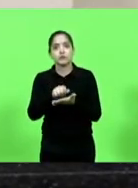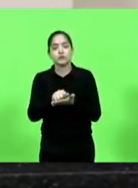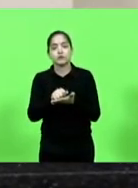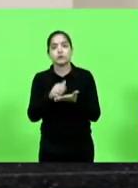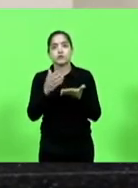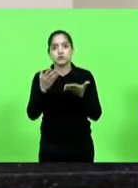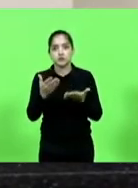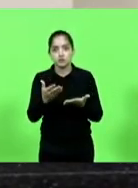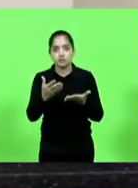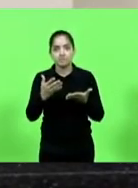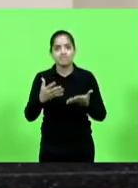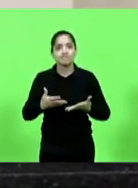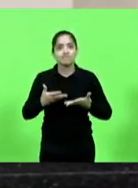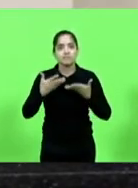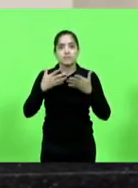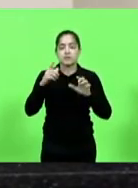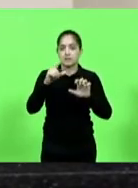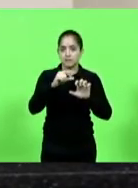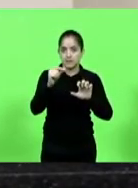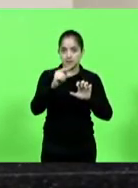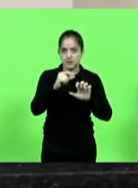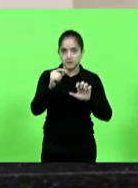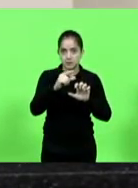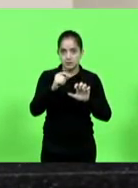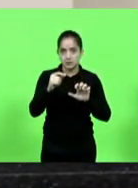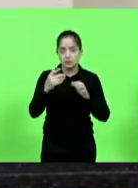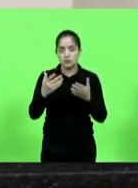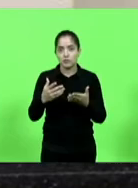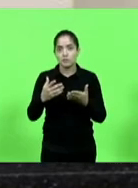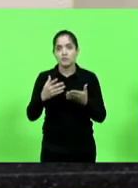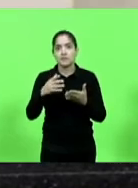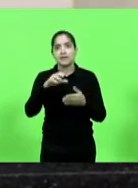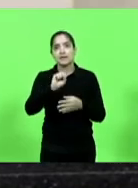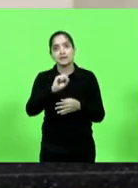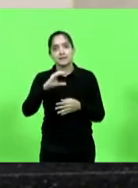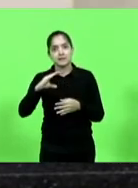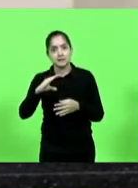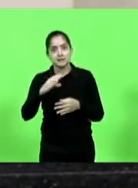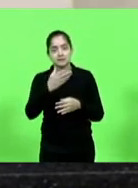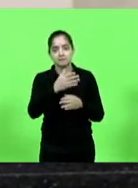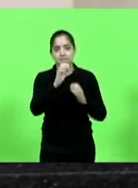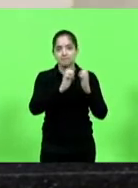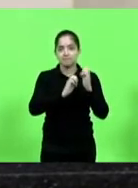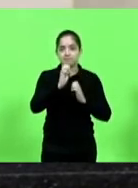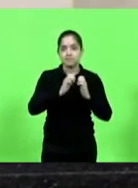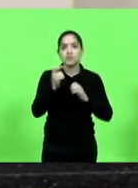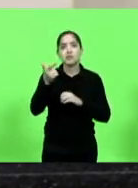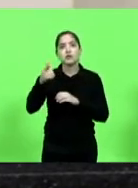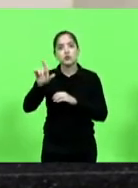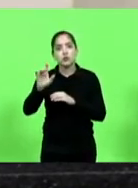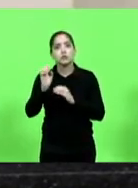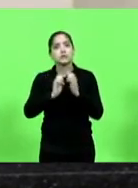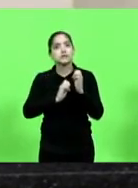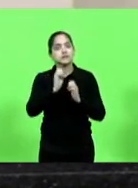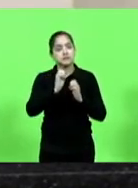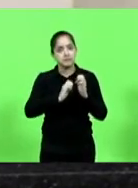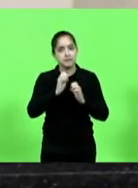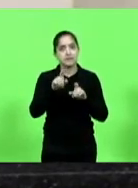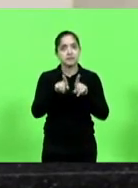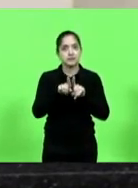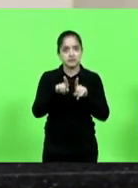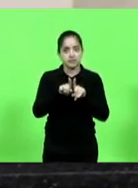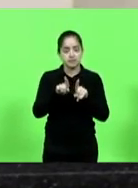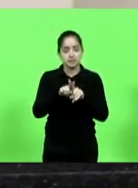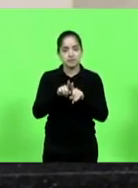espírito empreendedor catarinense, traduzido nessa empresa e nas demais empresas que fazem Santa Catarina o